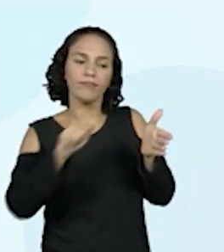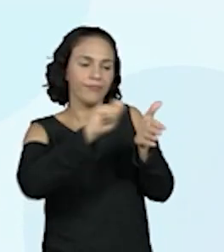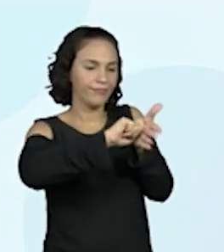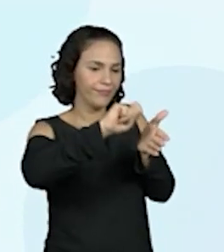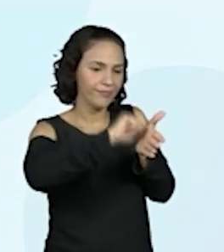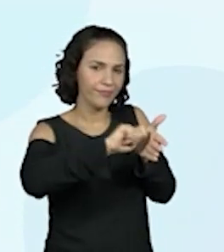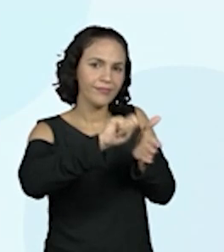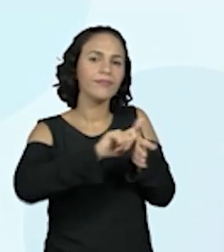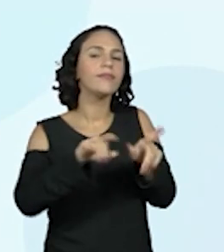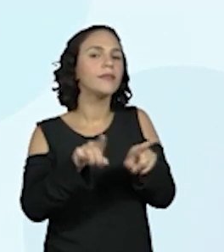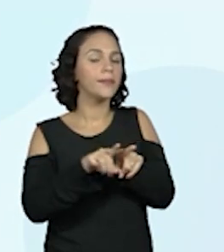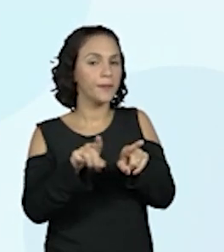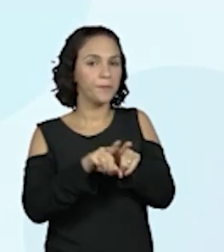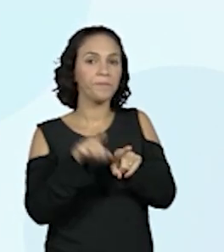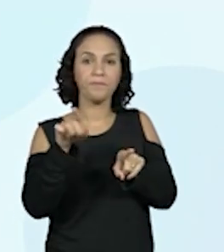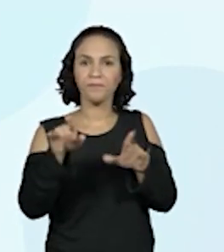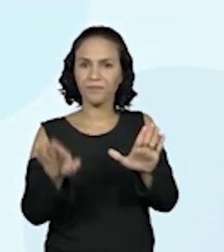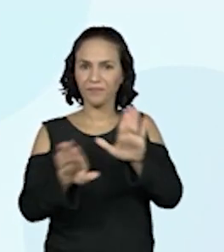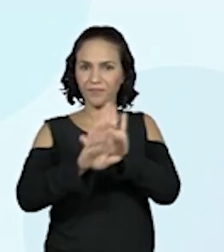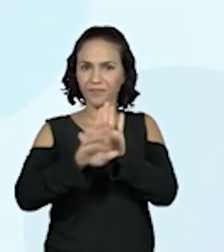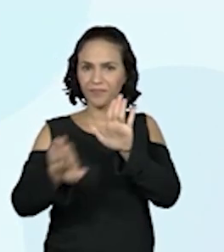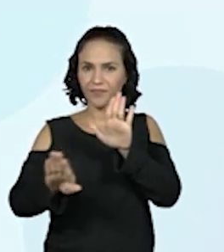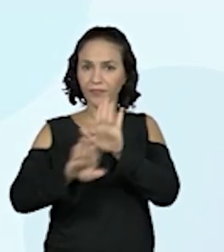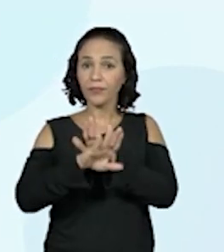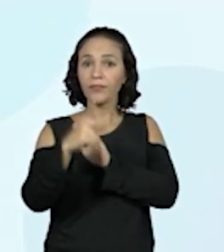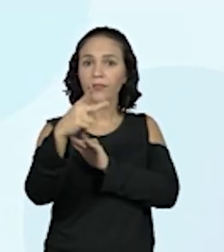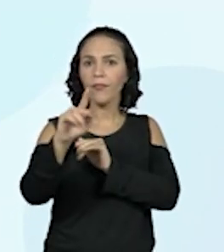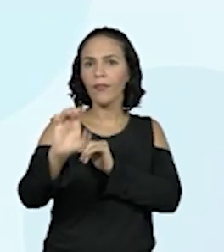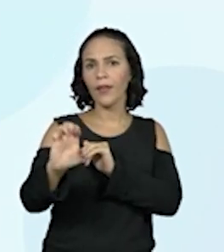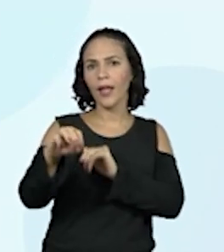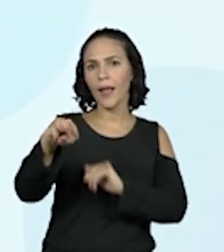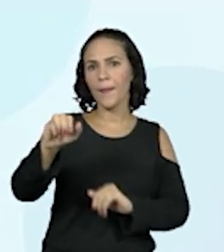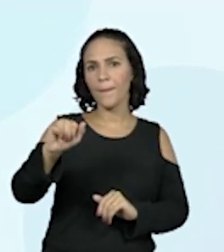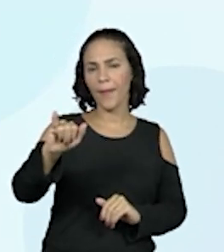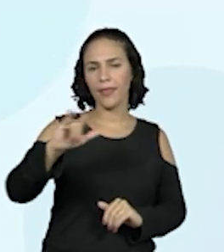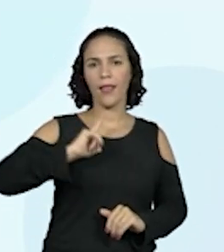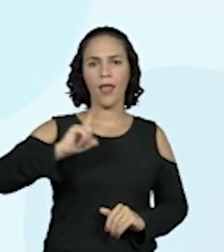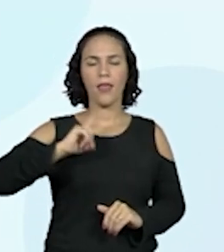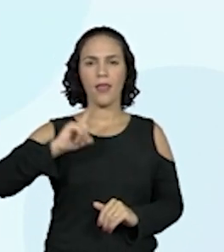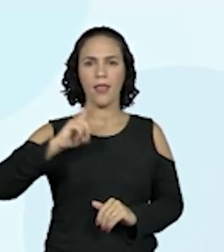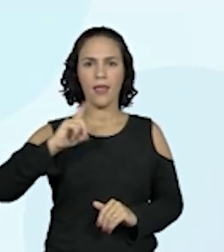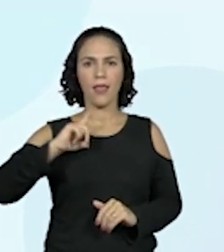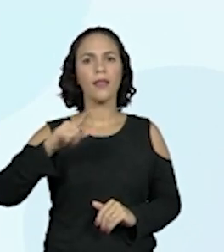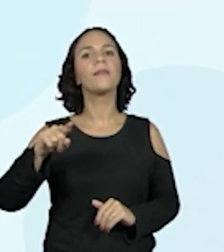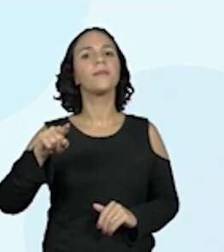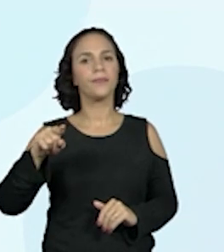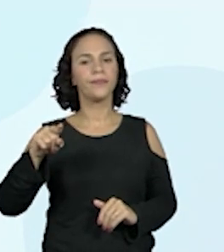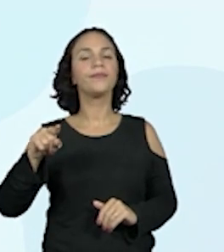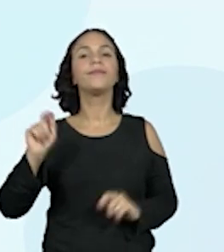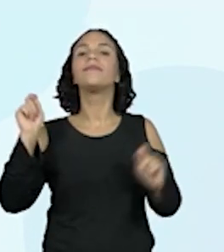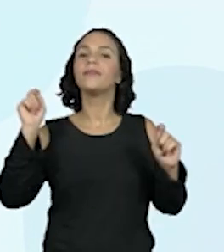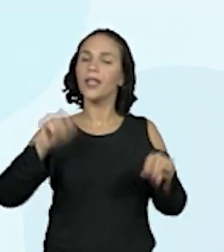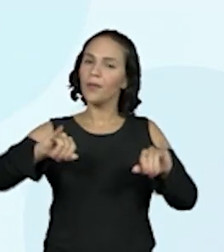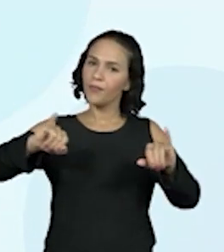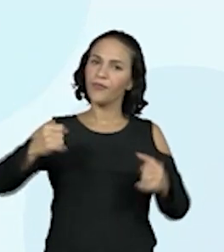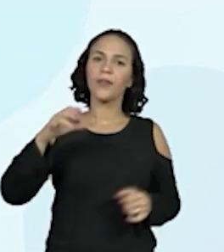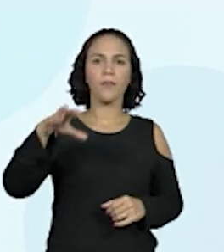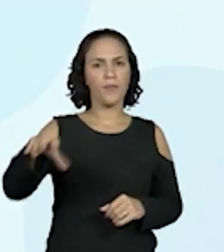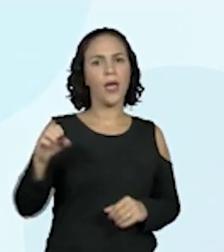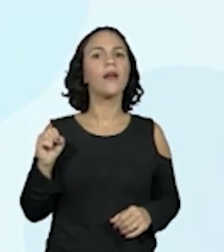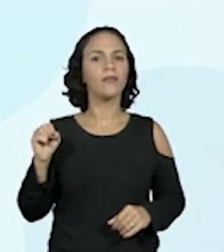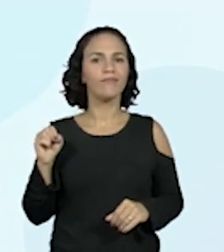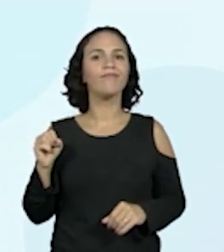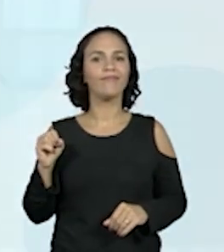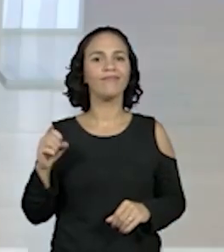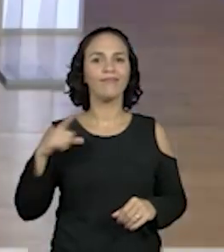caderno. E lembrando que essas fichinhas tem no EMAI, né, Prô? Sim, verdade. Tem lá no EMAI, dá para usar, está no anexo, não